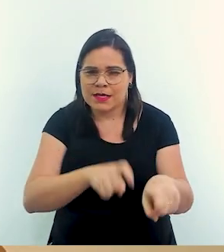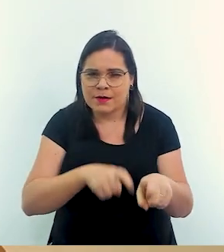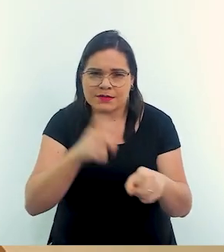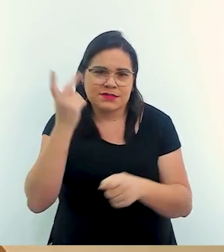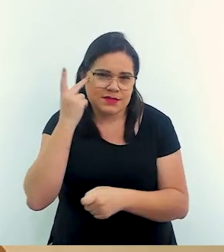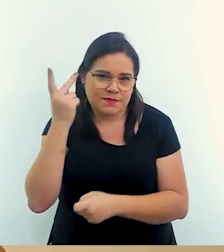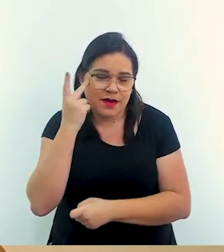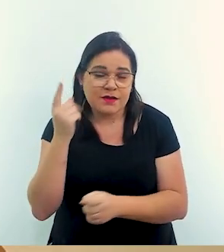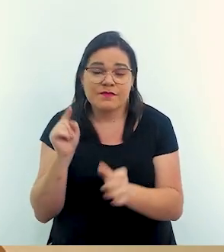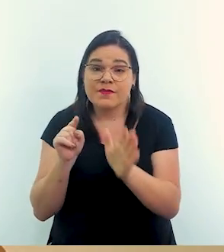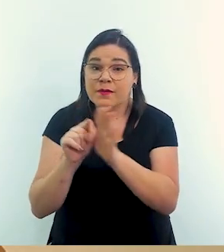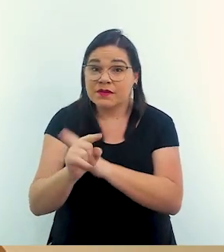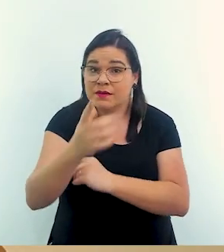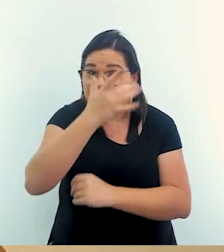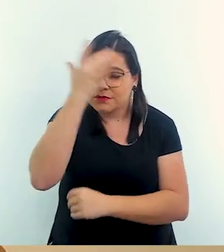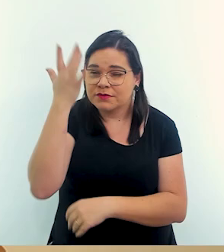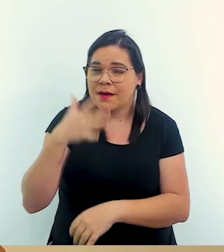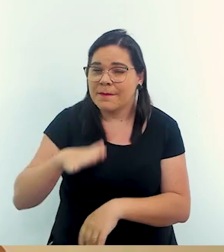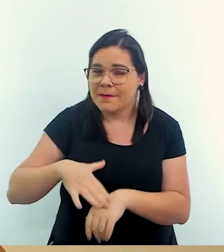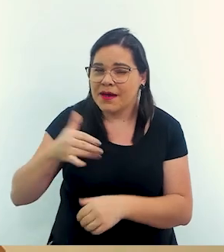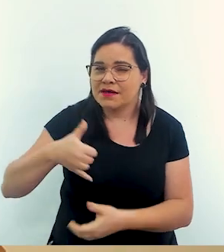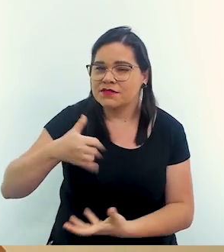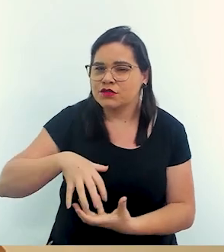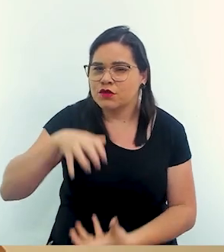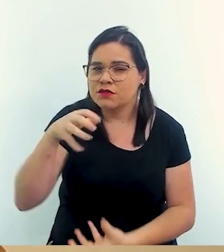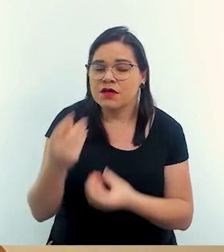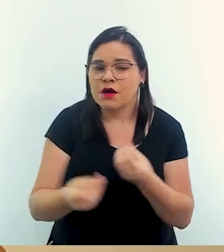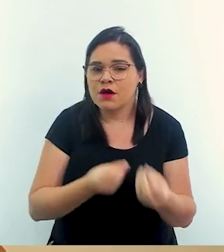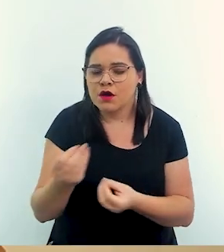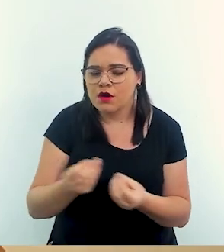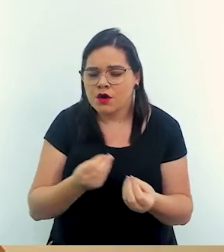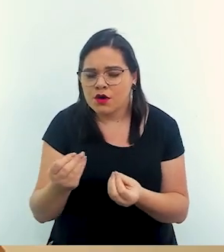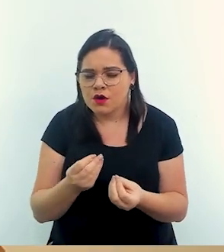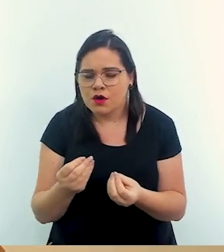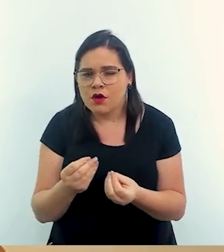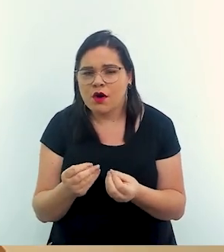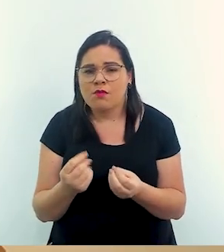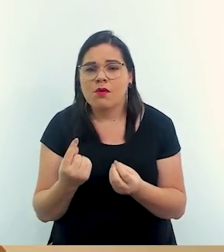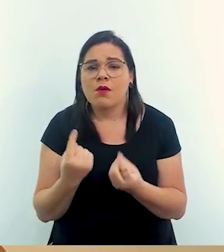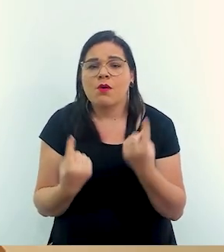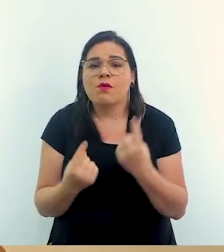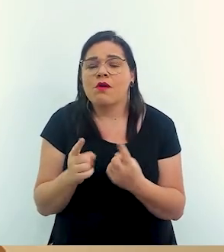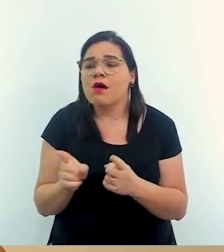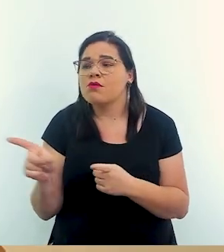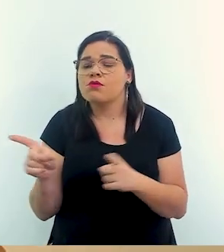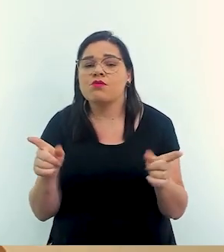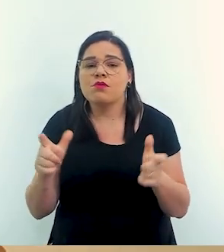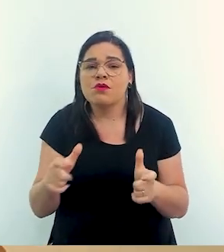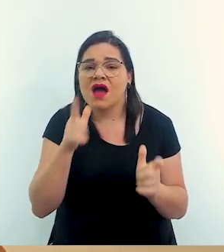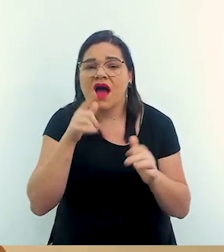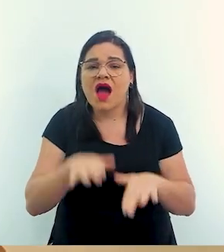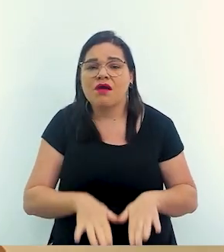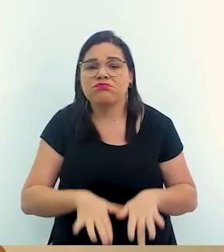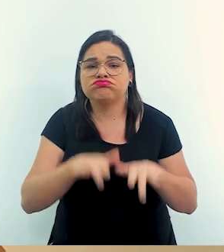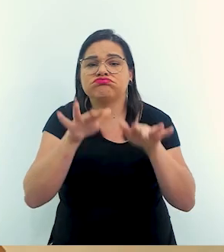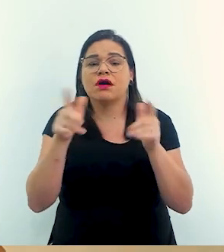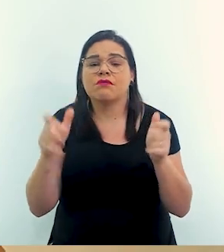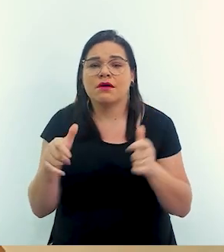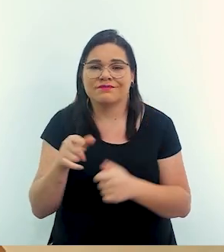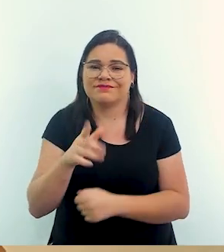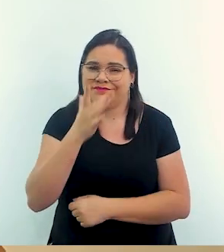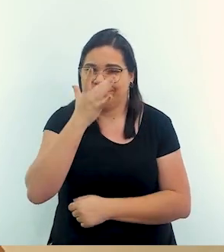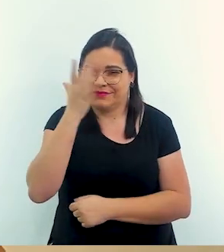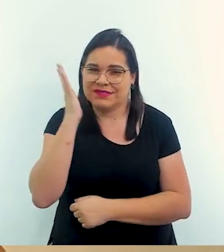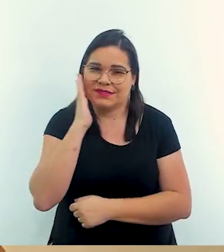por exemplo, aqui de São Paulo, e você perguntar pra uma pessoa mais idosa, quando chove aqui, aonde que inunda? Eu tenho certeza que essa pessoa vai te falar